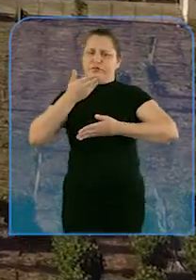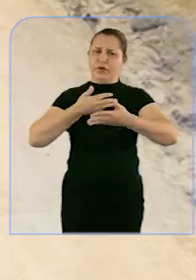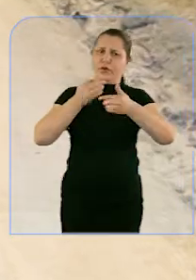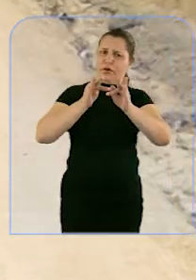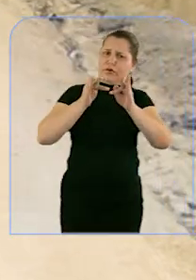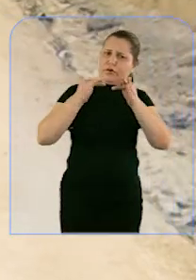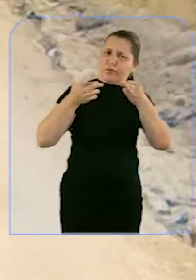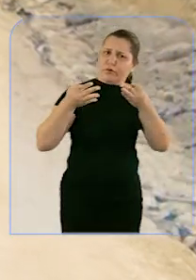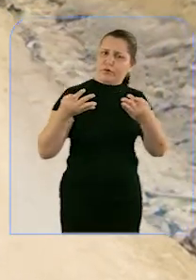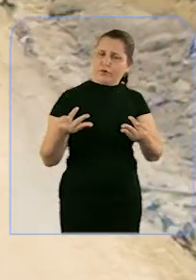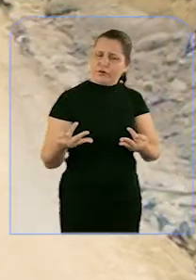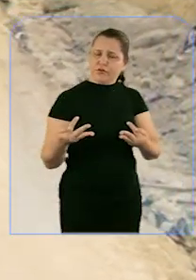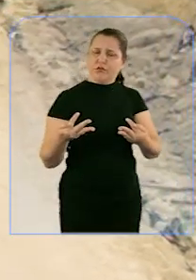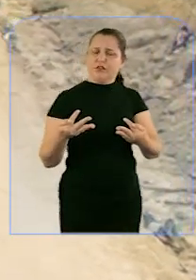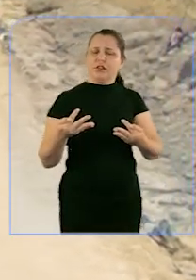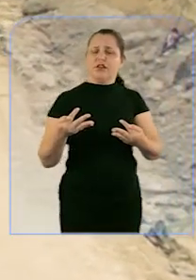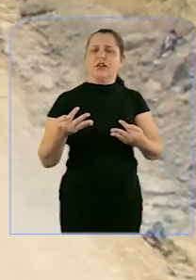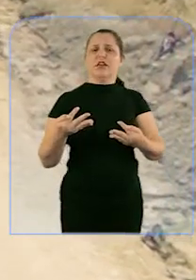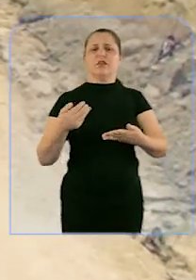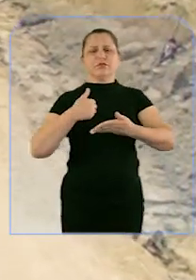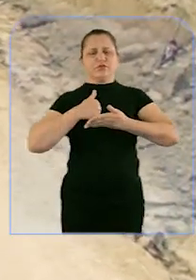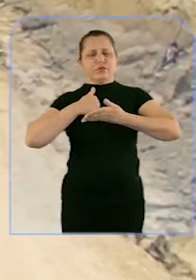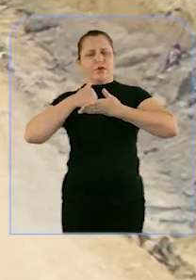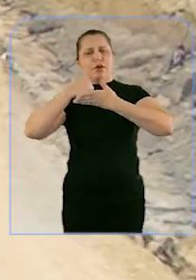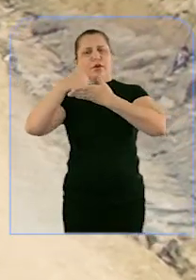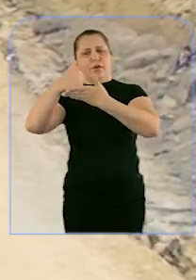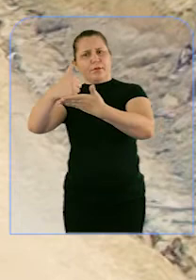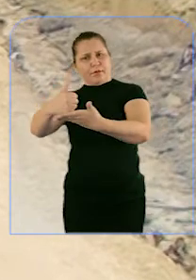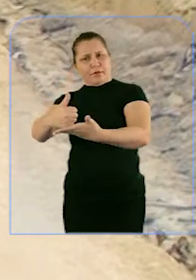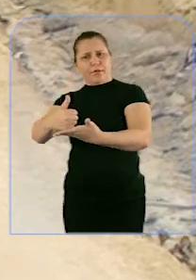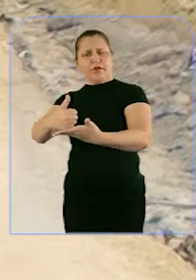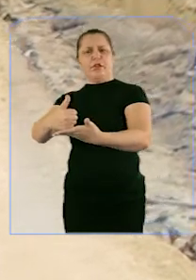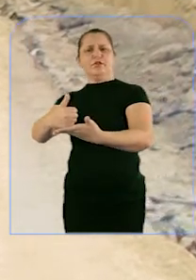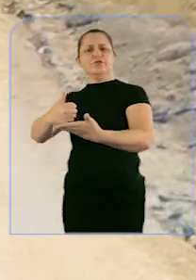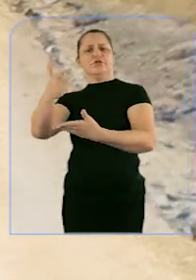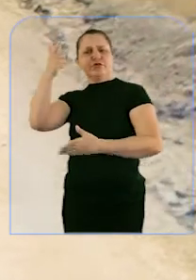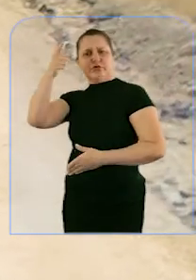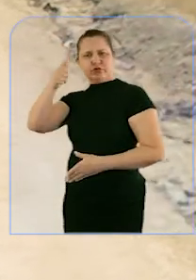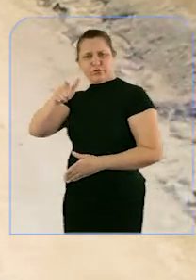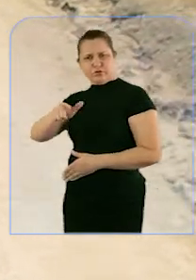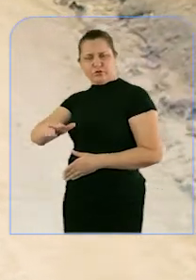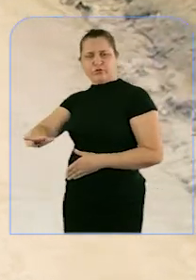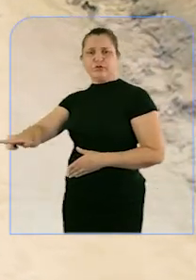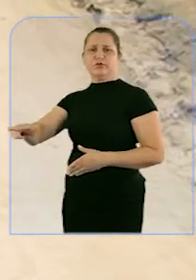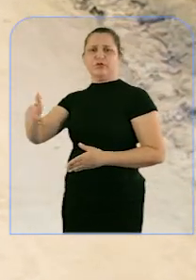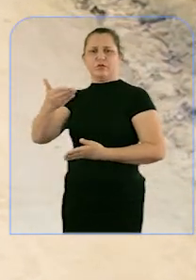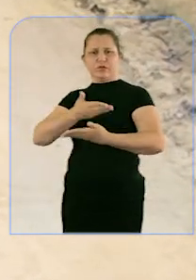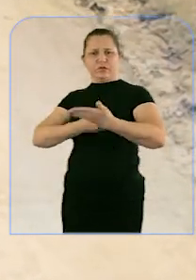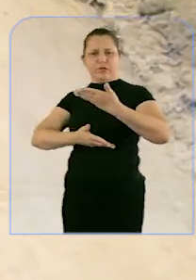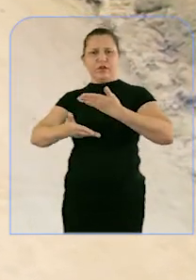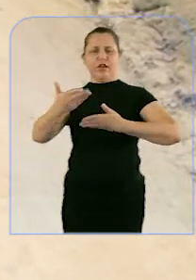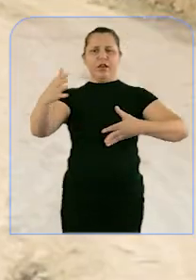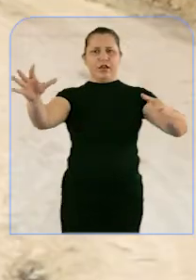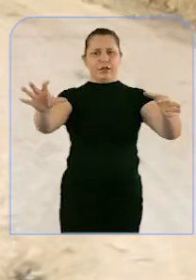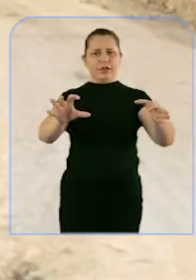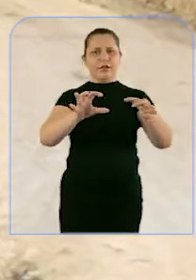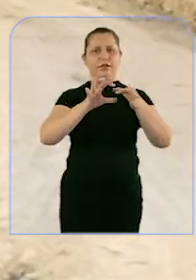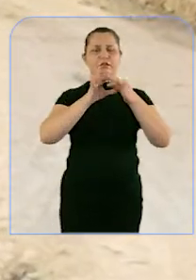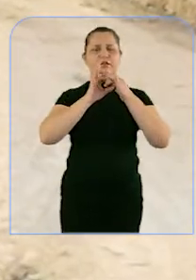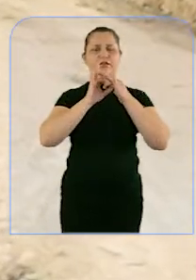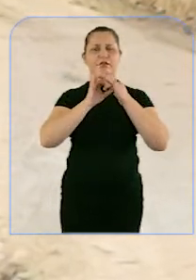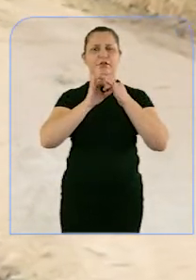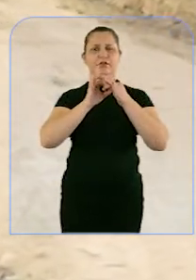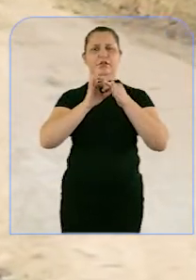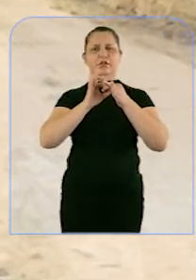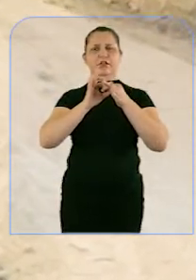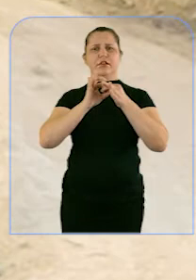com muita humildade e a gente se sente, então, parte desse mandato dele. Estamos aqui para a gente apoiar e também continuar